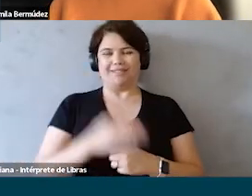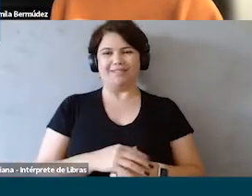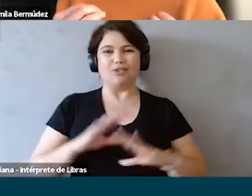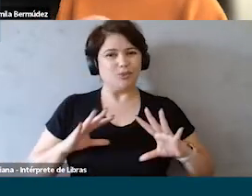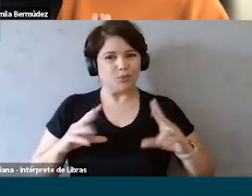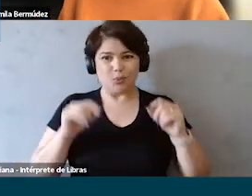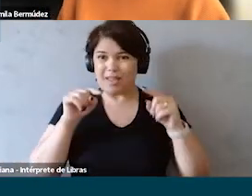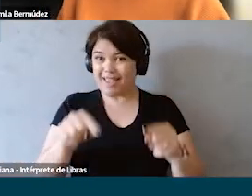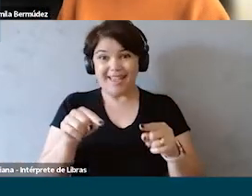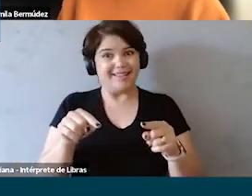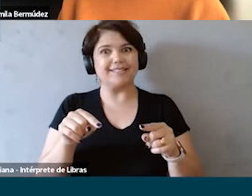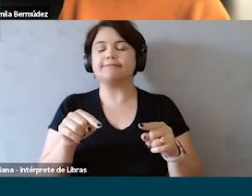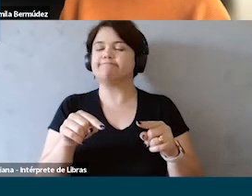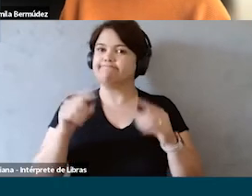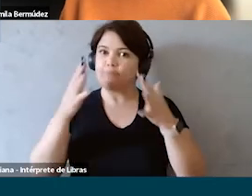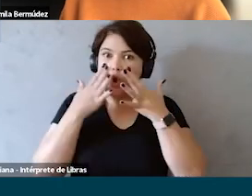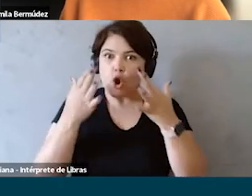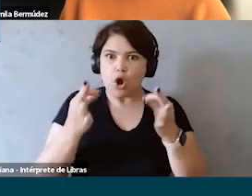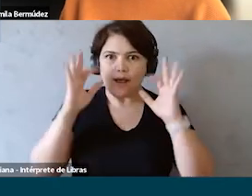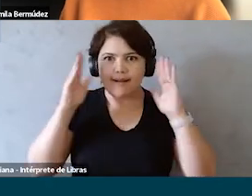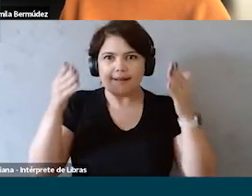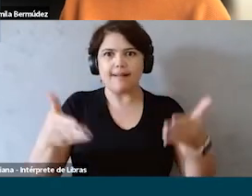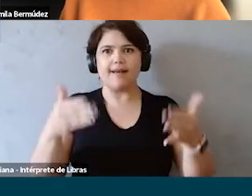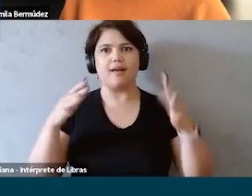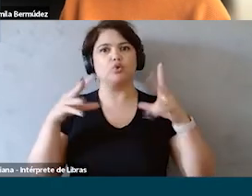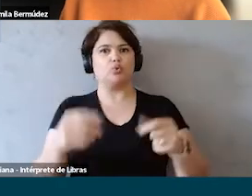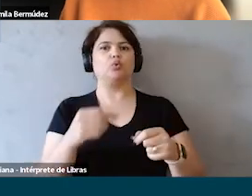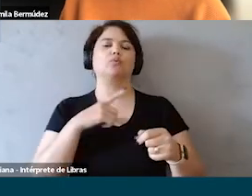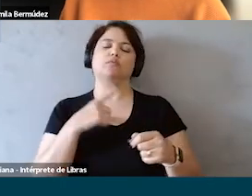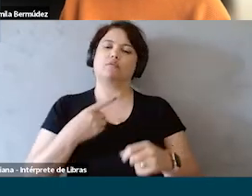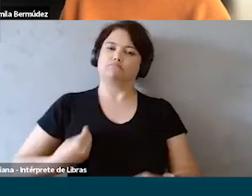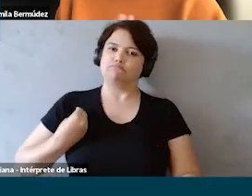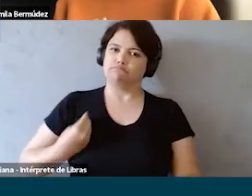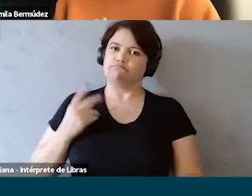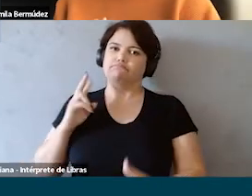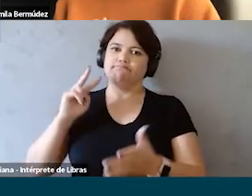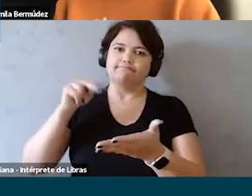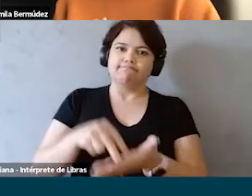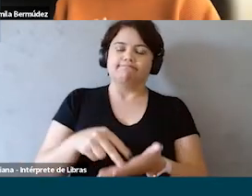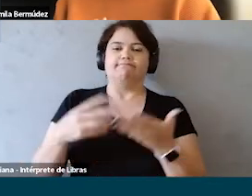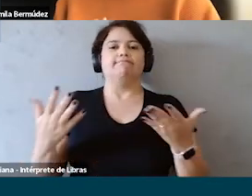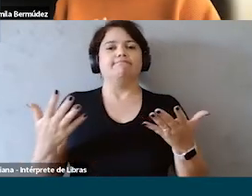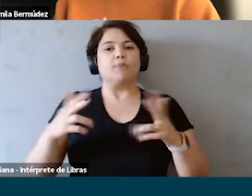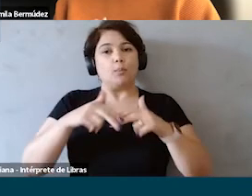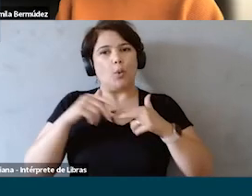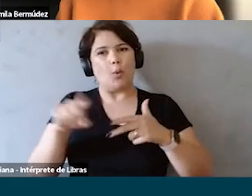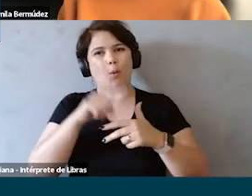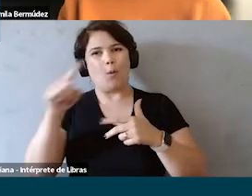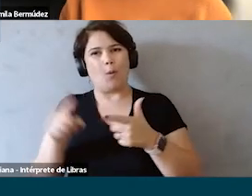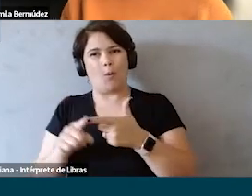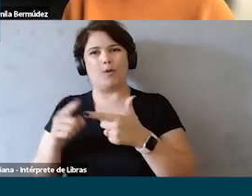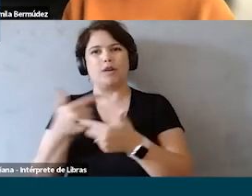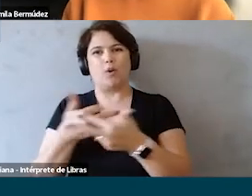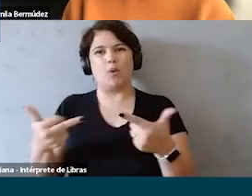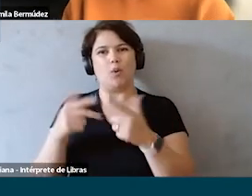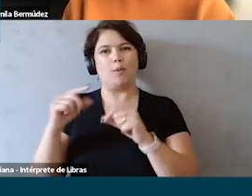E isso traz muita riqueza, porque esse olhar de negócio está presente desde a concepção dos artefatos. E outro ponto